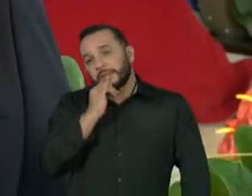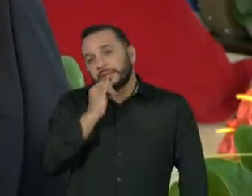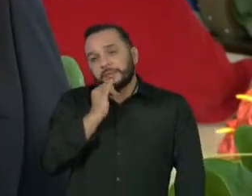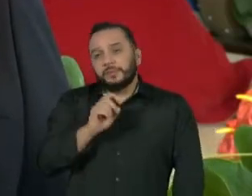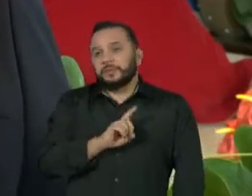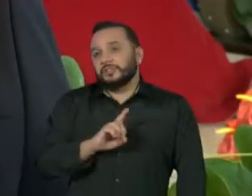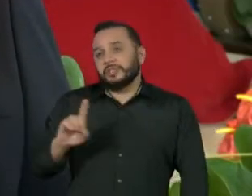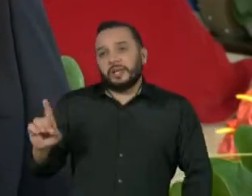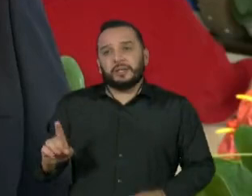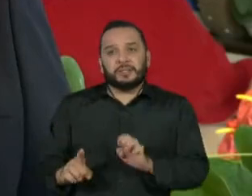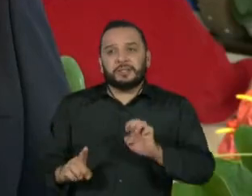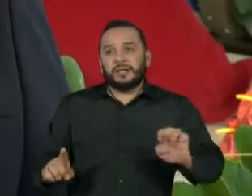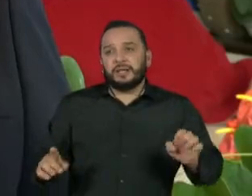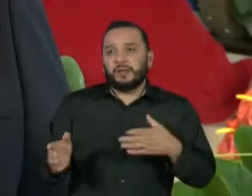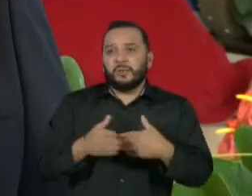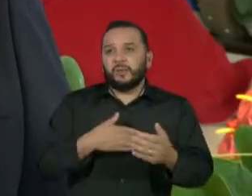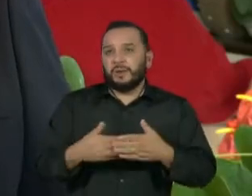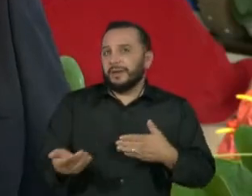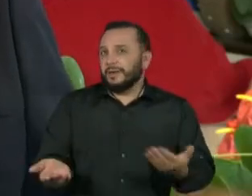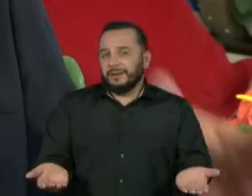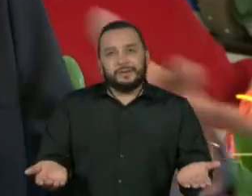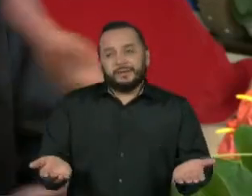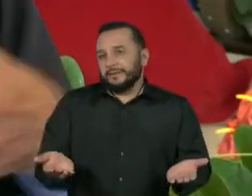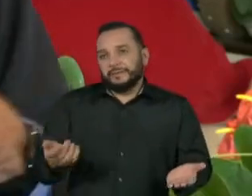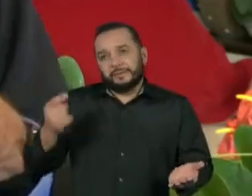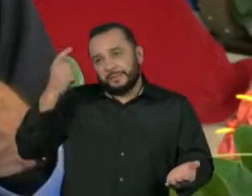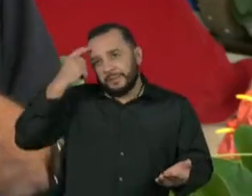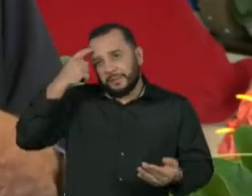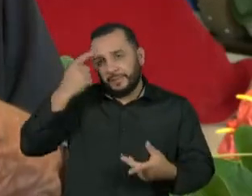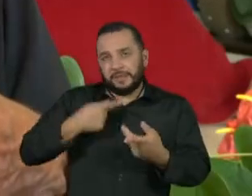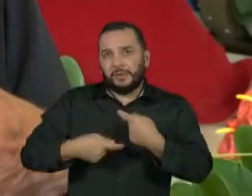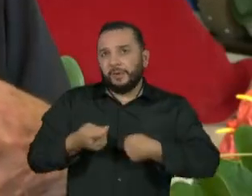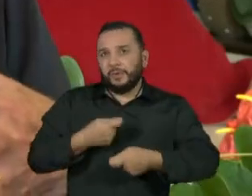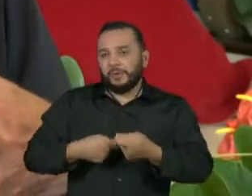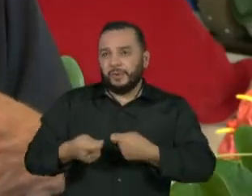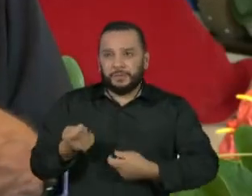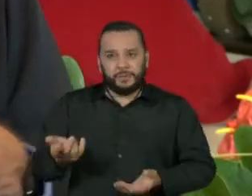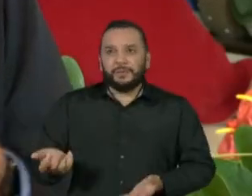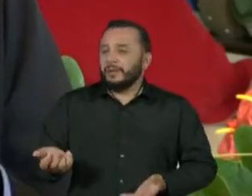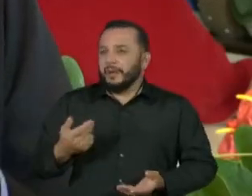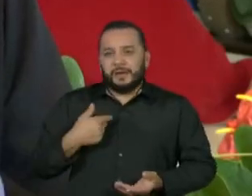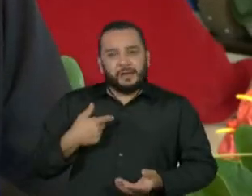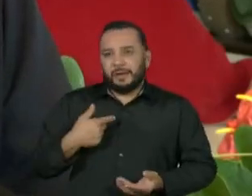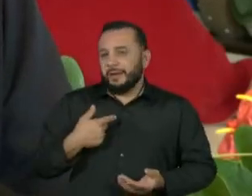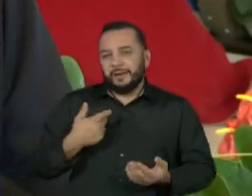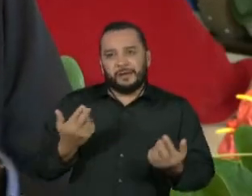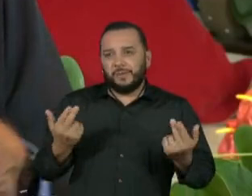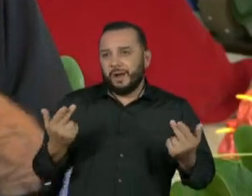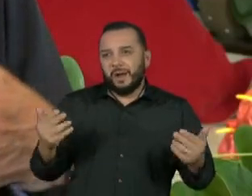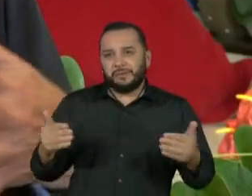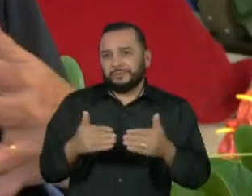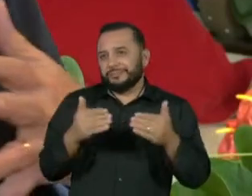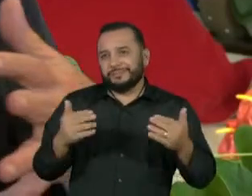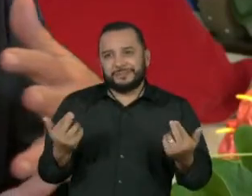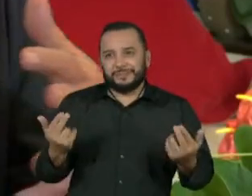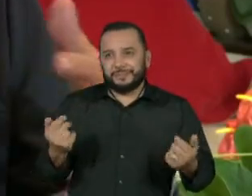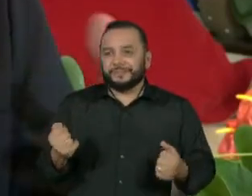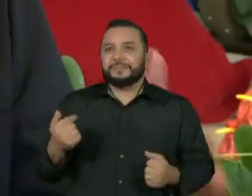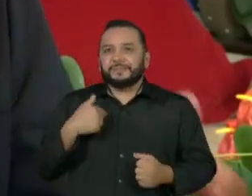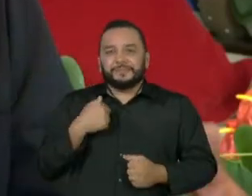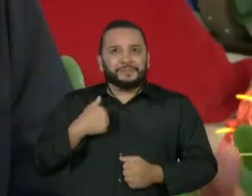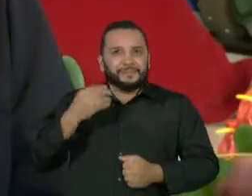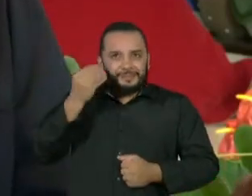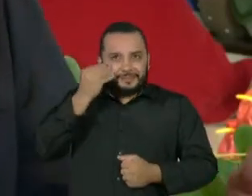o pensamento econômico é convergente. Embora sejam adversários políticos, eu tive a oportunidade de testar